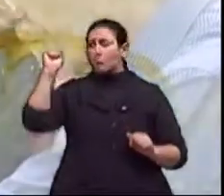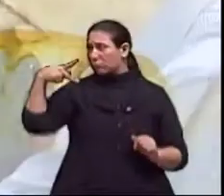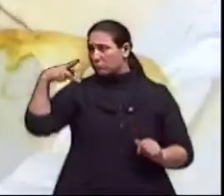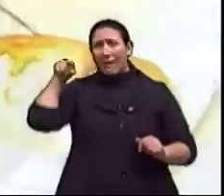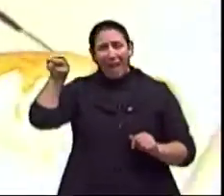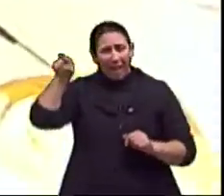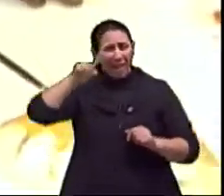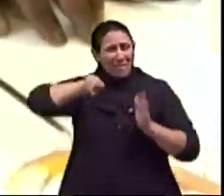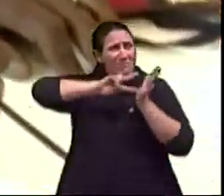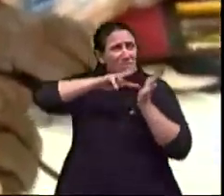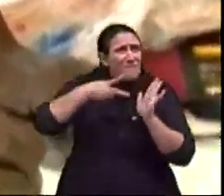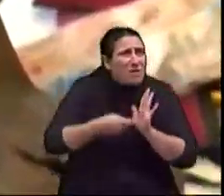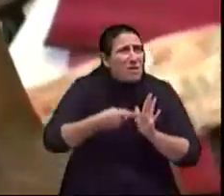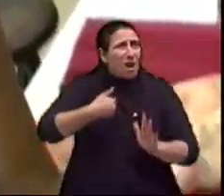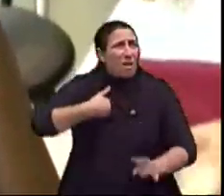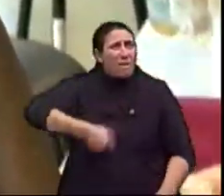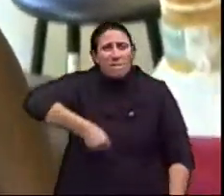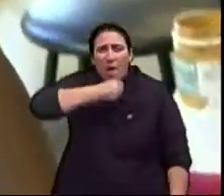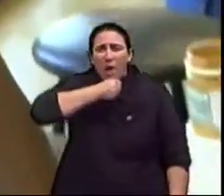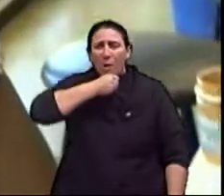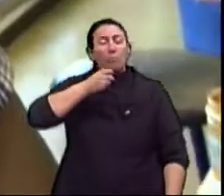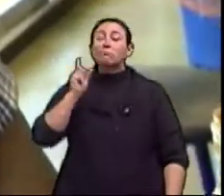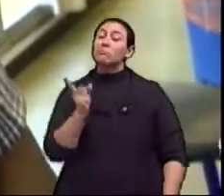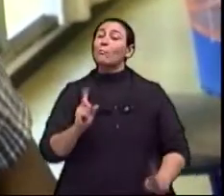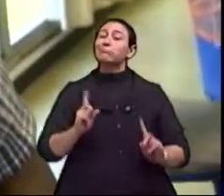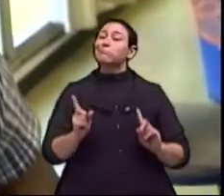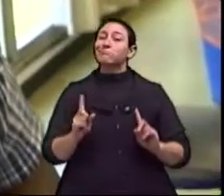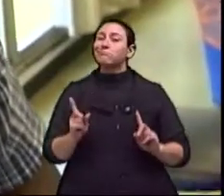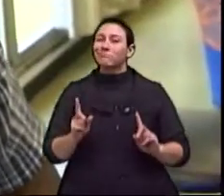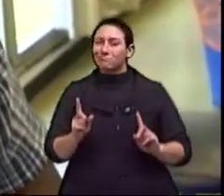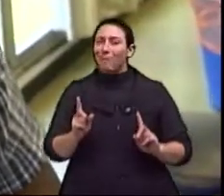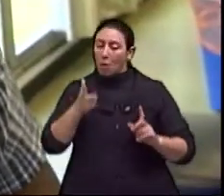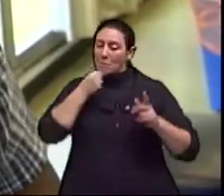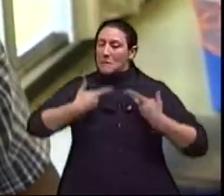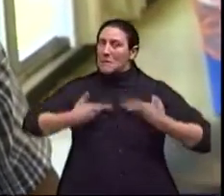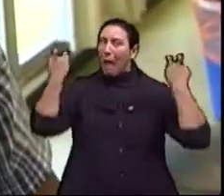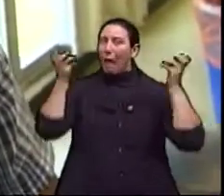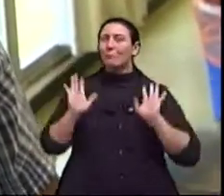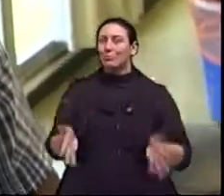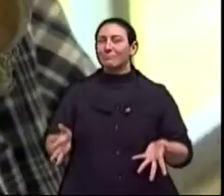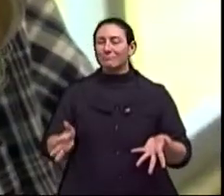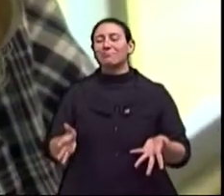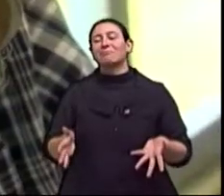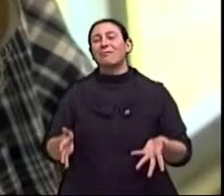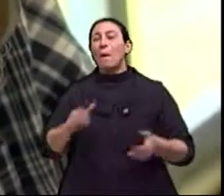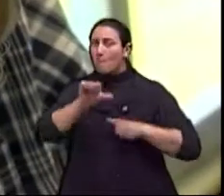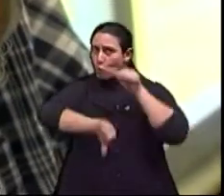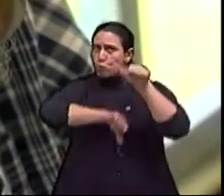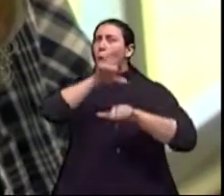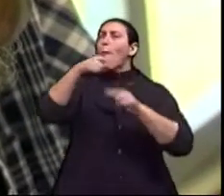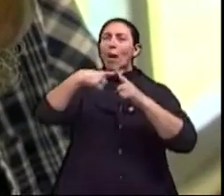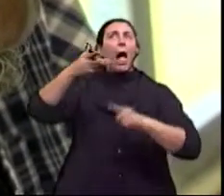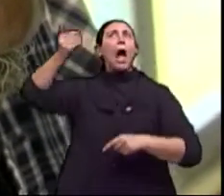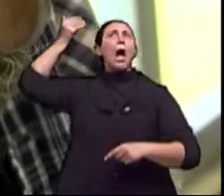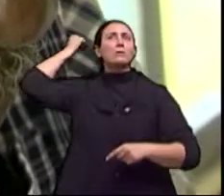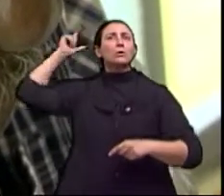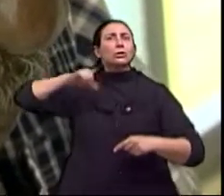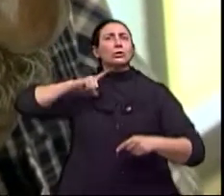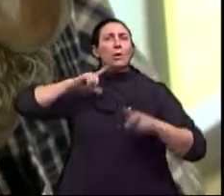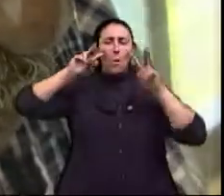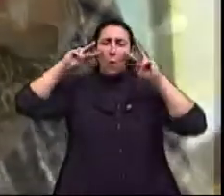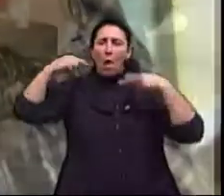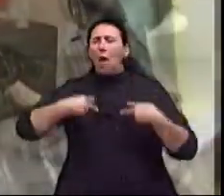o envelhecimento para o homem se sentir velho. Ah, então isso mudou. Mudou, mudou. Isso é um avanço paradigmático